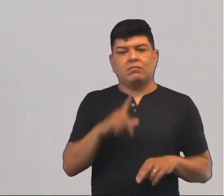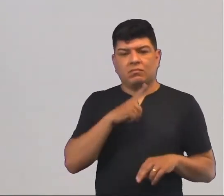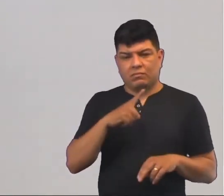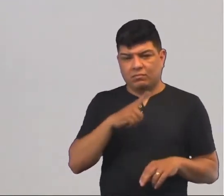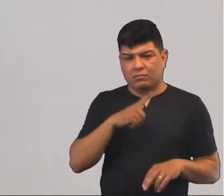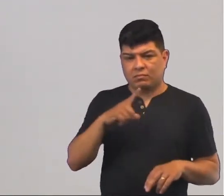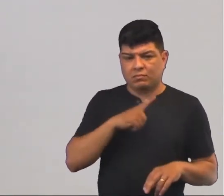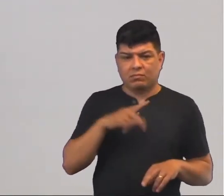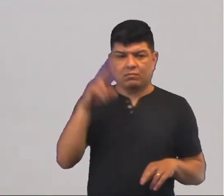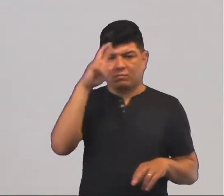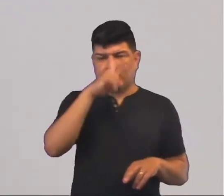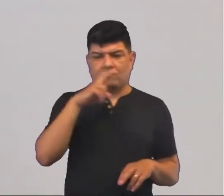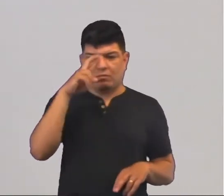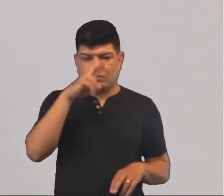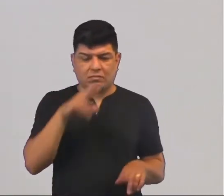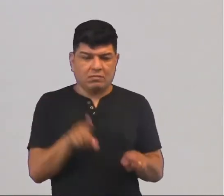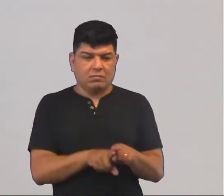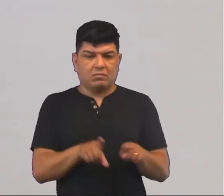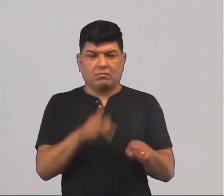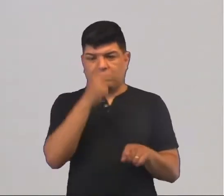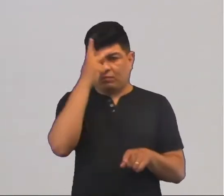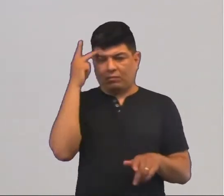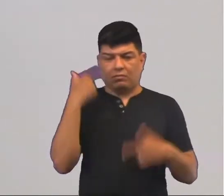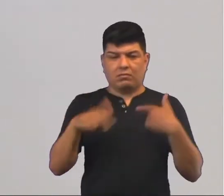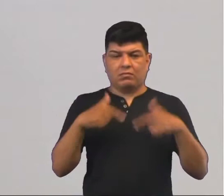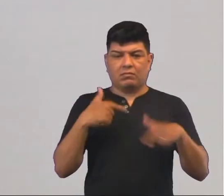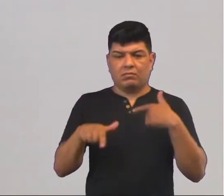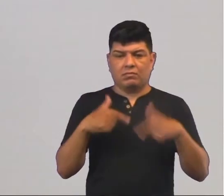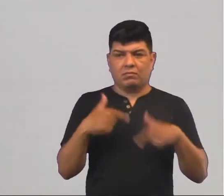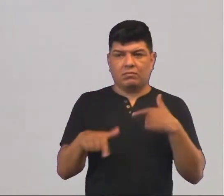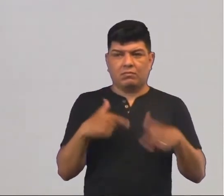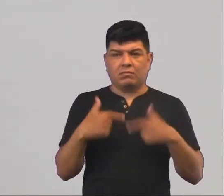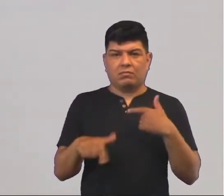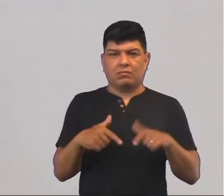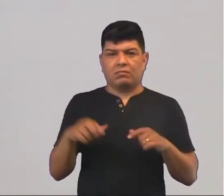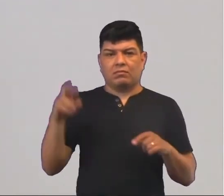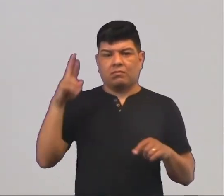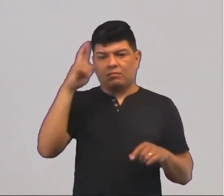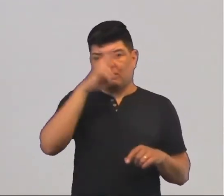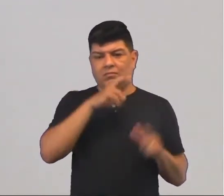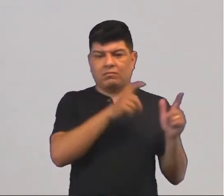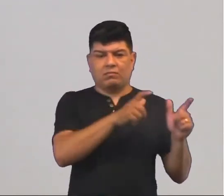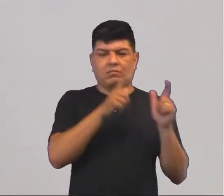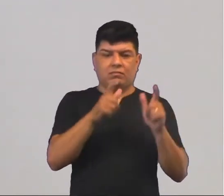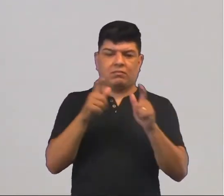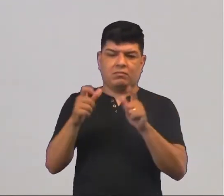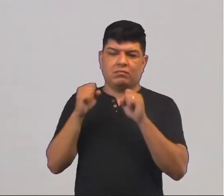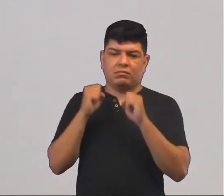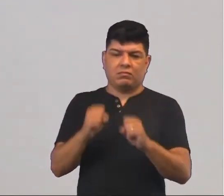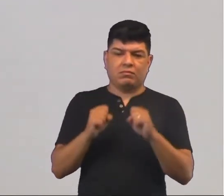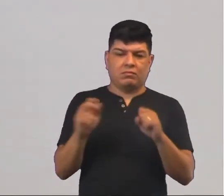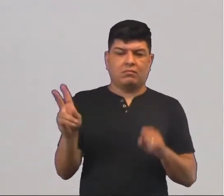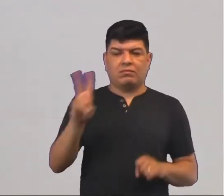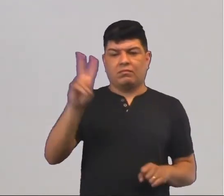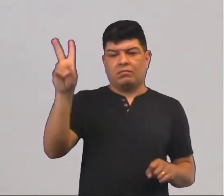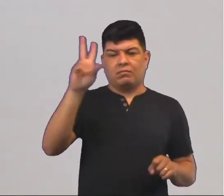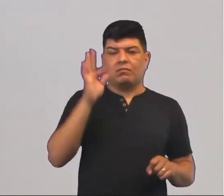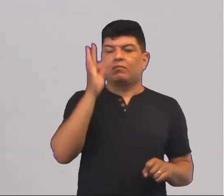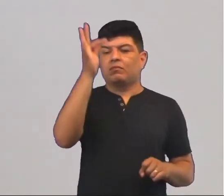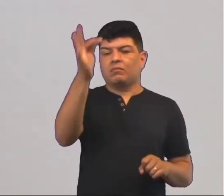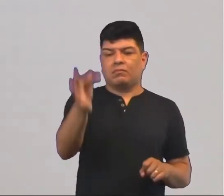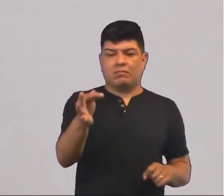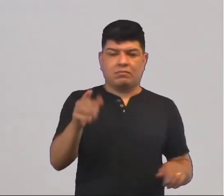existe a especulação imobiliária também em pessoas que trabalham nisso, que eles vão olhando as áreas que podem ser valorizadas